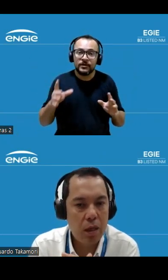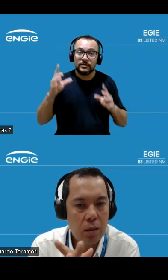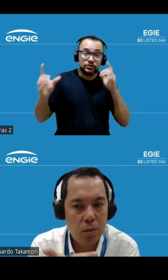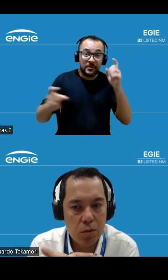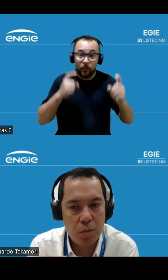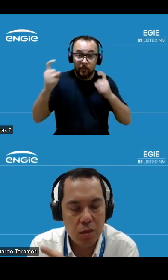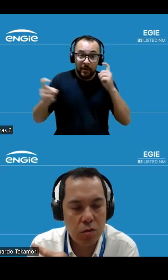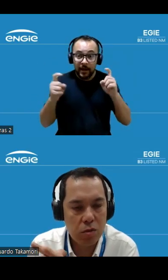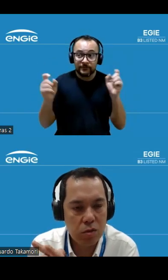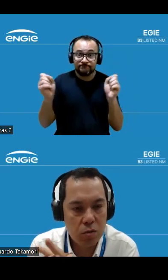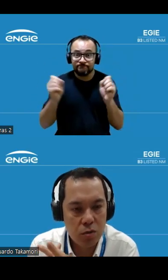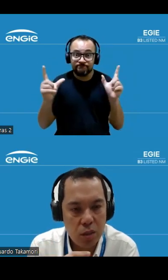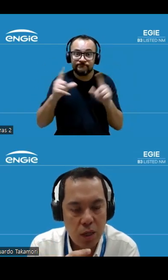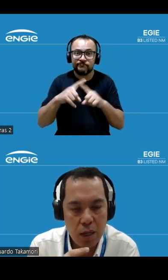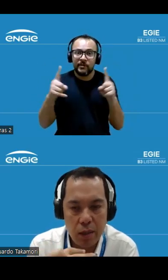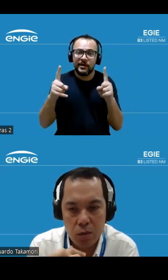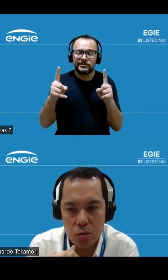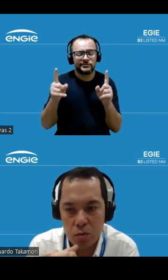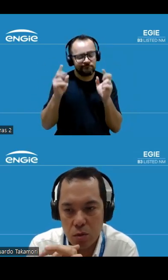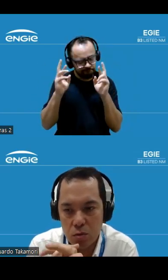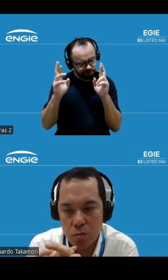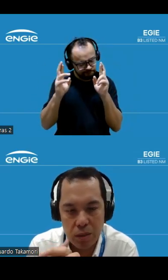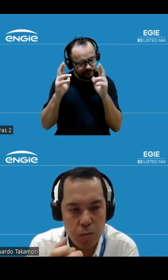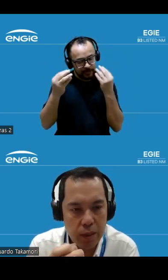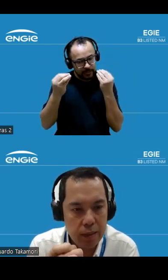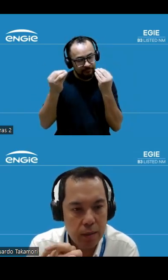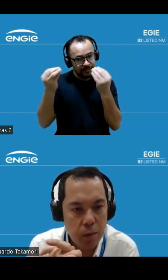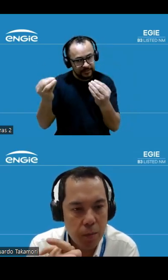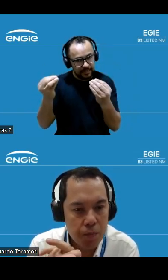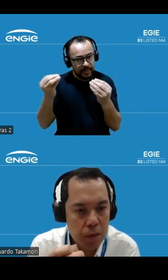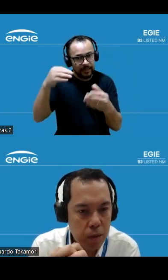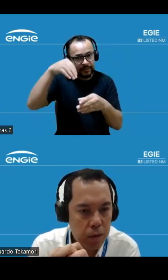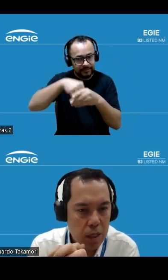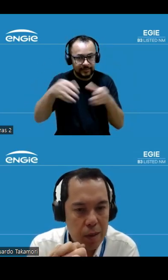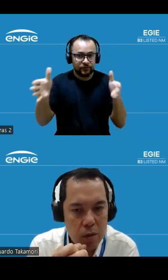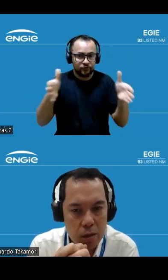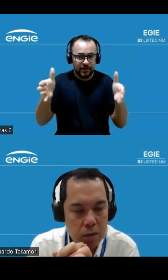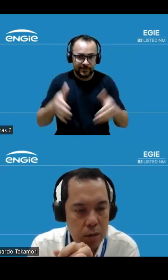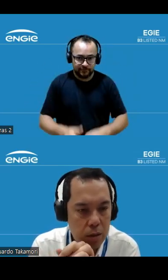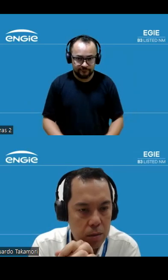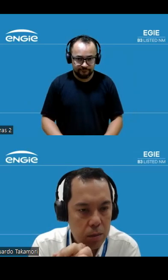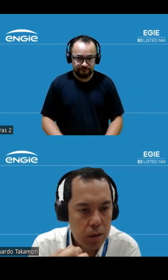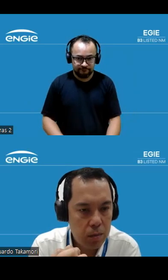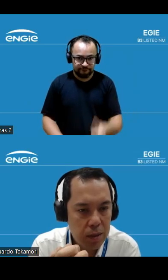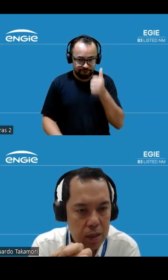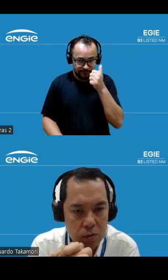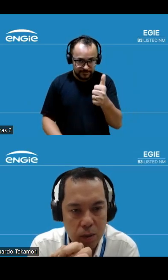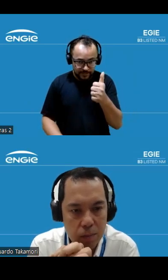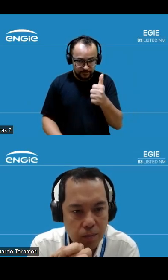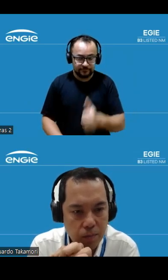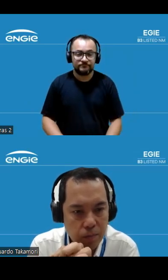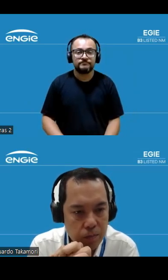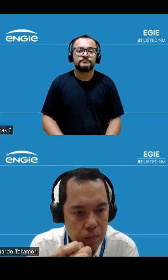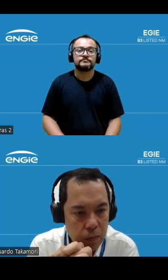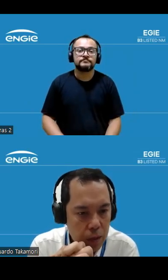cautela estamos esperançosos que a consiga entregar dentro do nosso business plan sem maiores atrasos